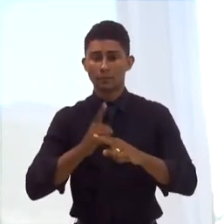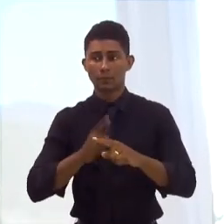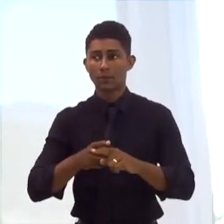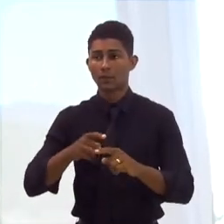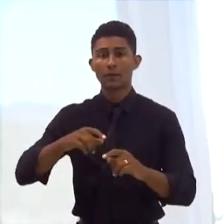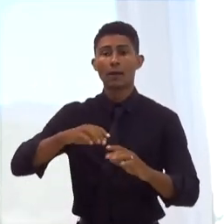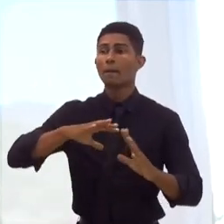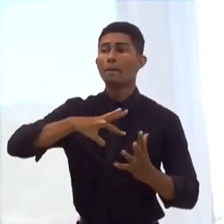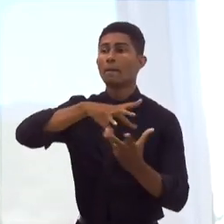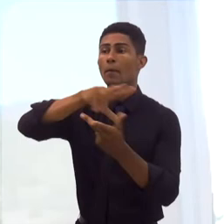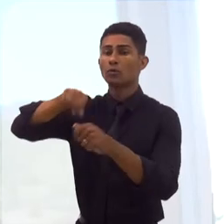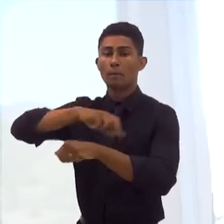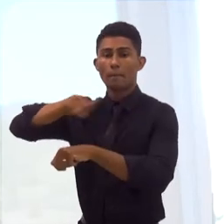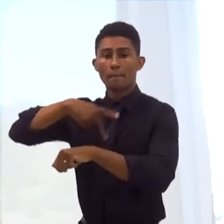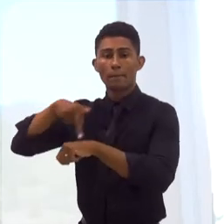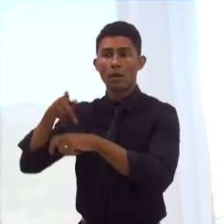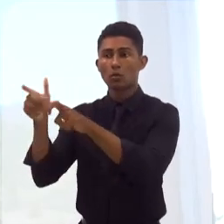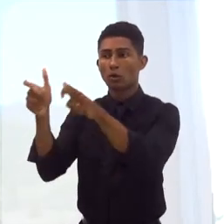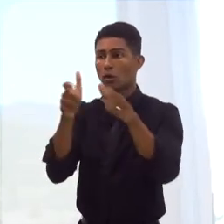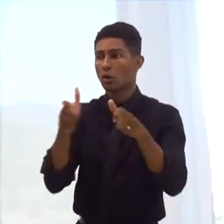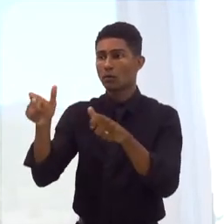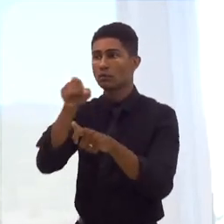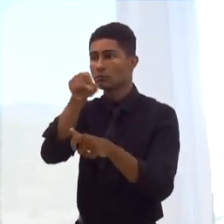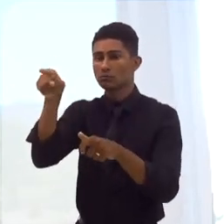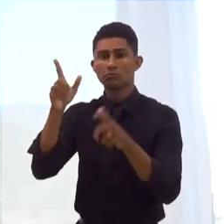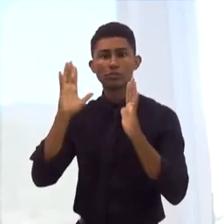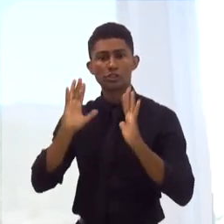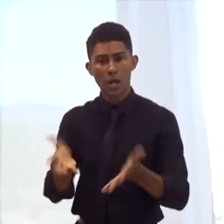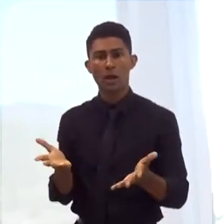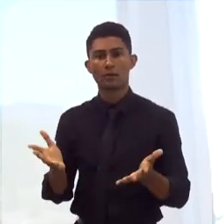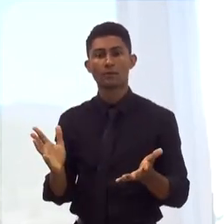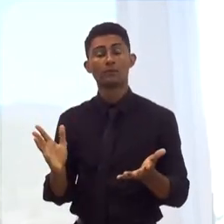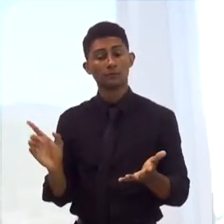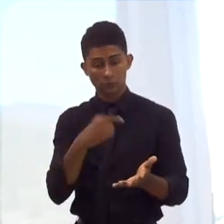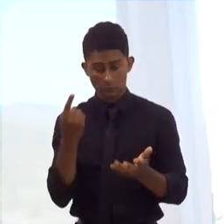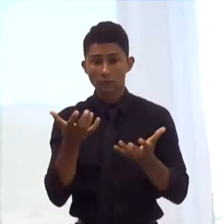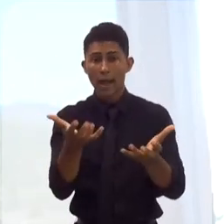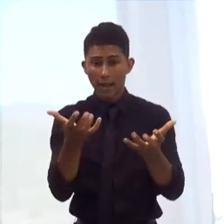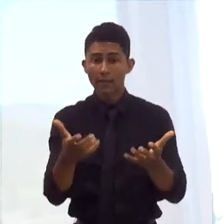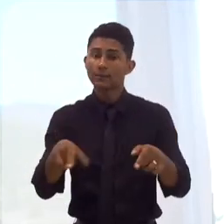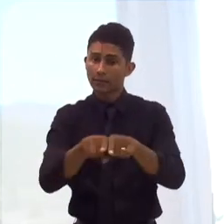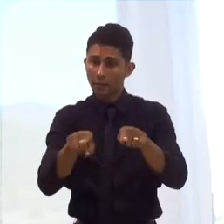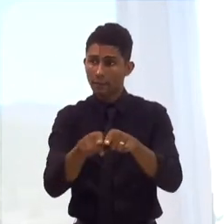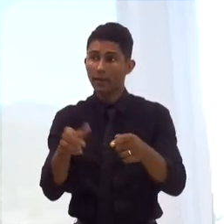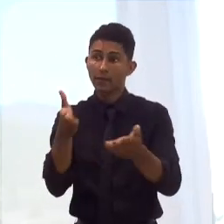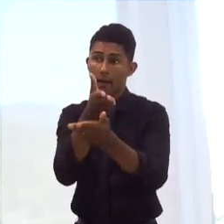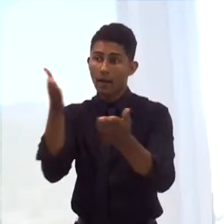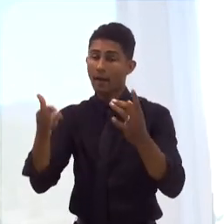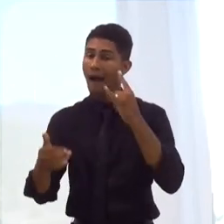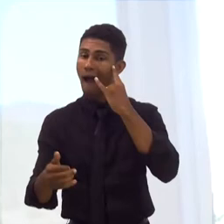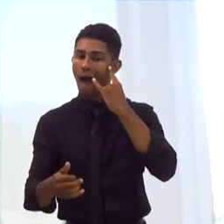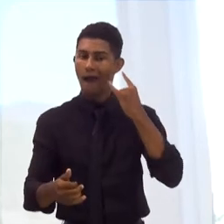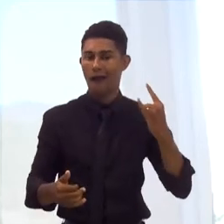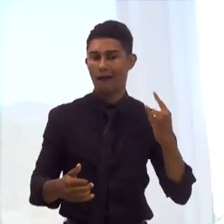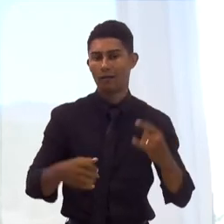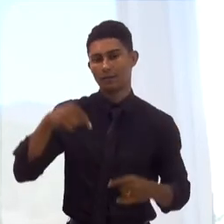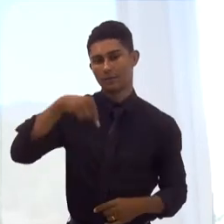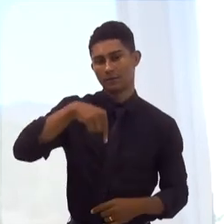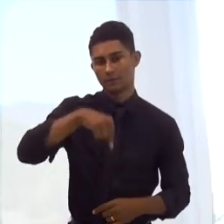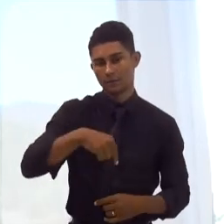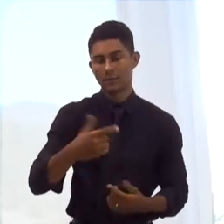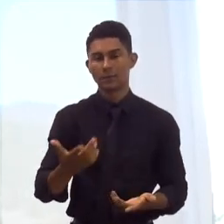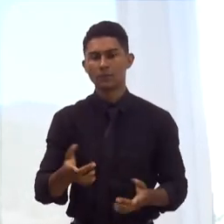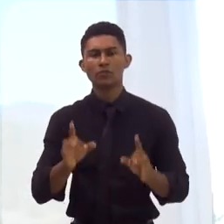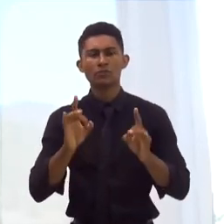que cresce ao redor do mundo, para que, de fato, a gente tenha condições de atrair essa cadeia logística, de fato tenha condições